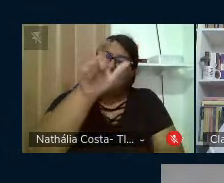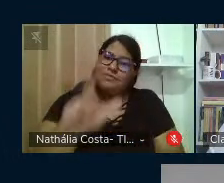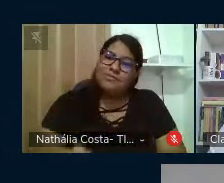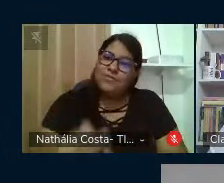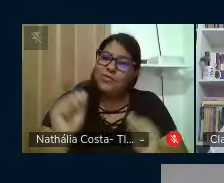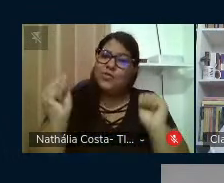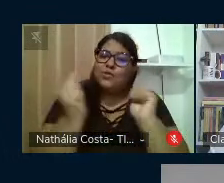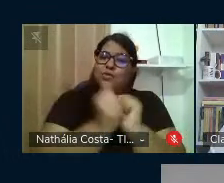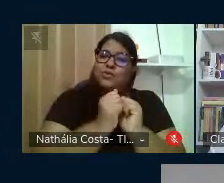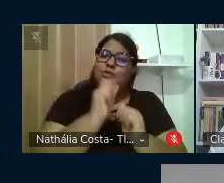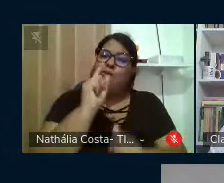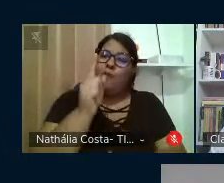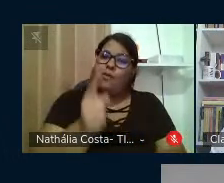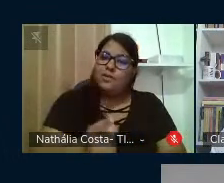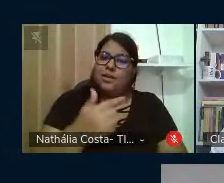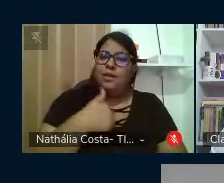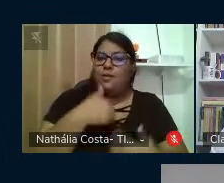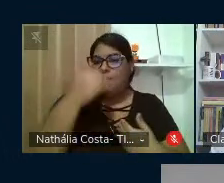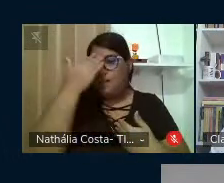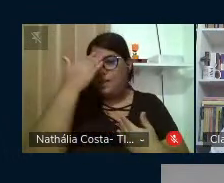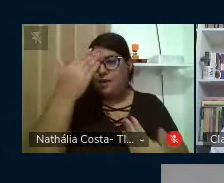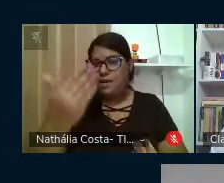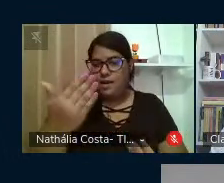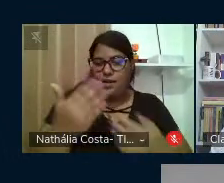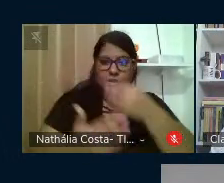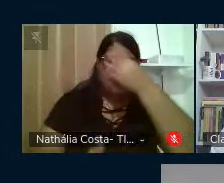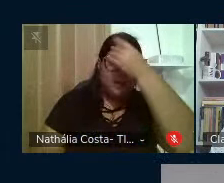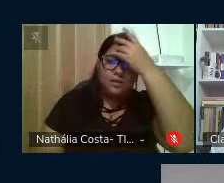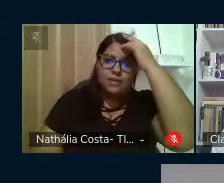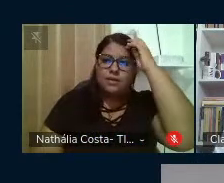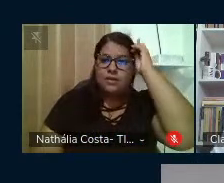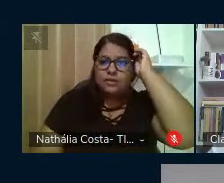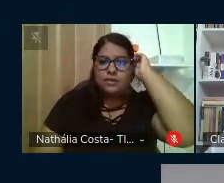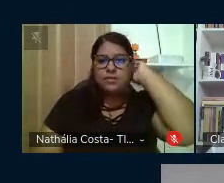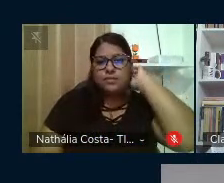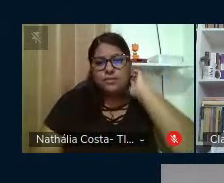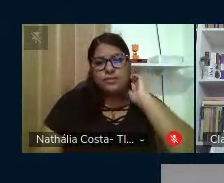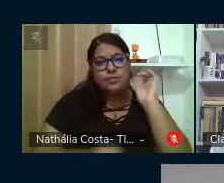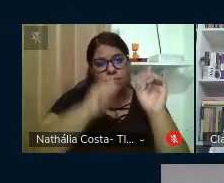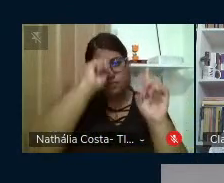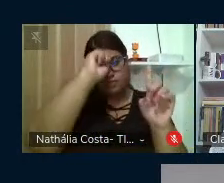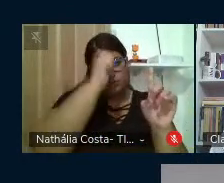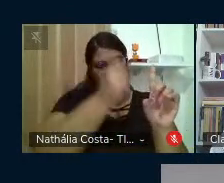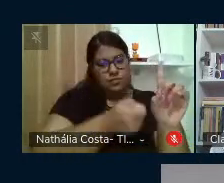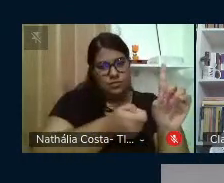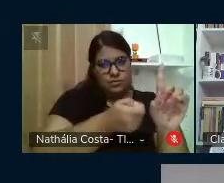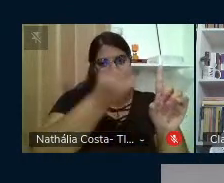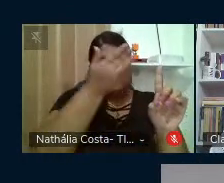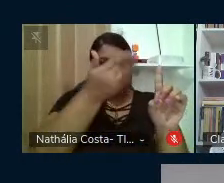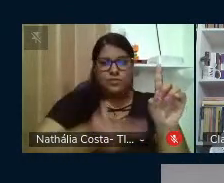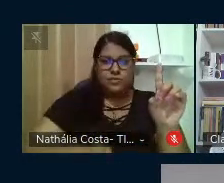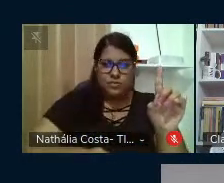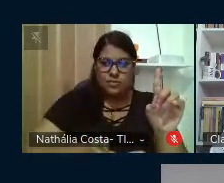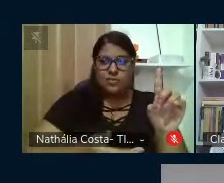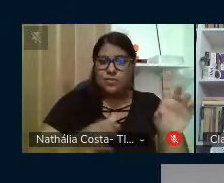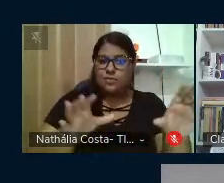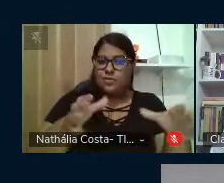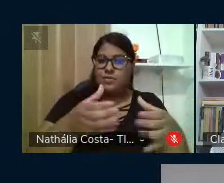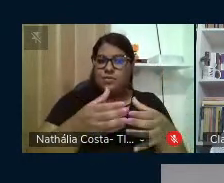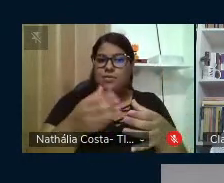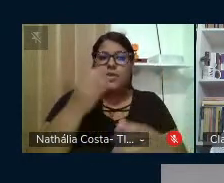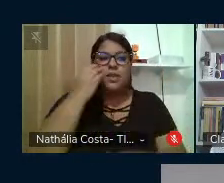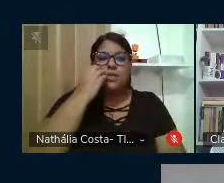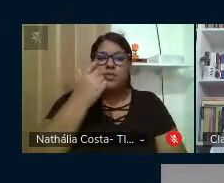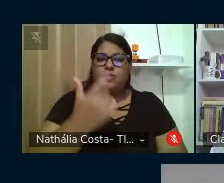você, né? Eu agradeço imensamente e homenageio a Cátia Paulo Freire, a todos e todas